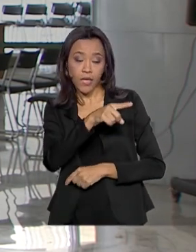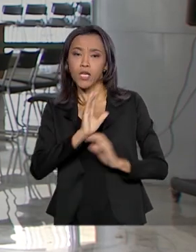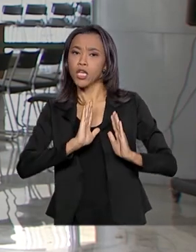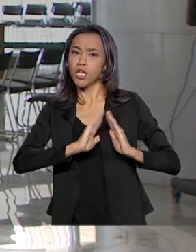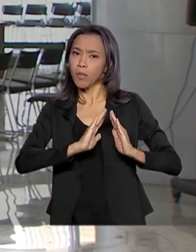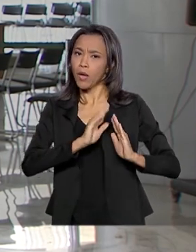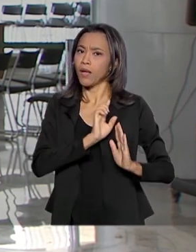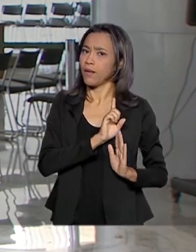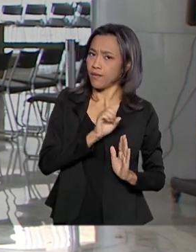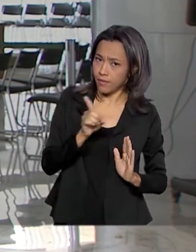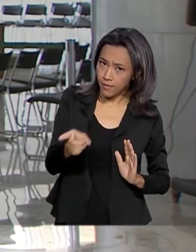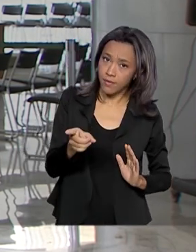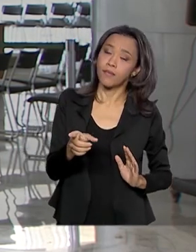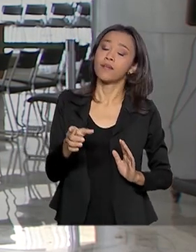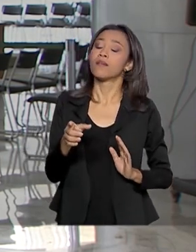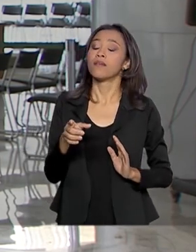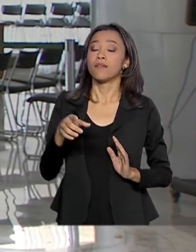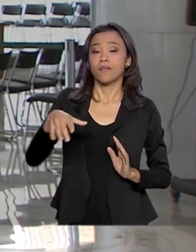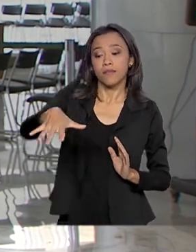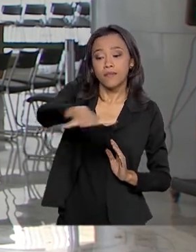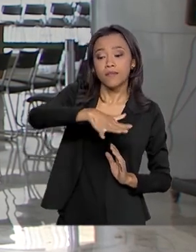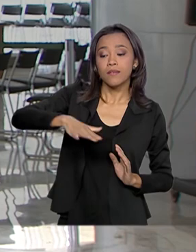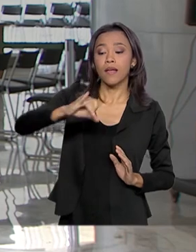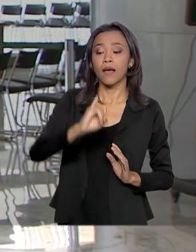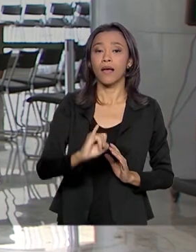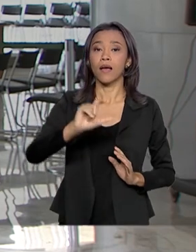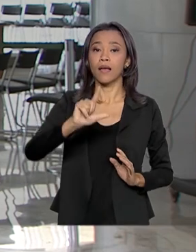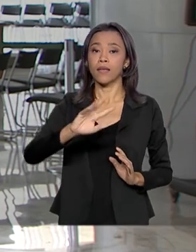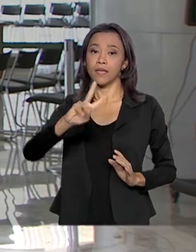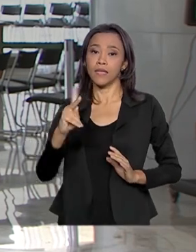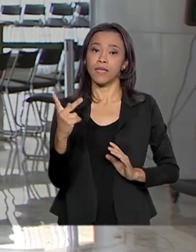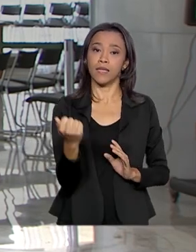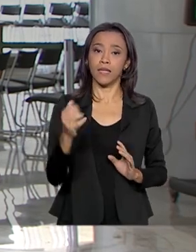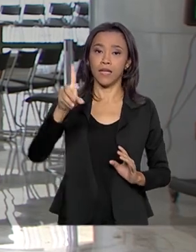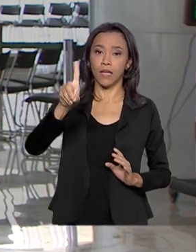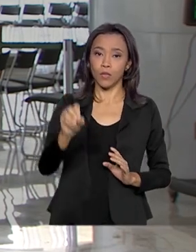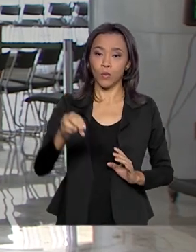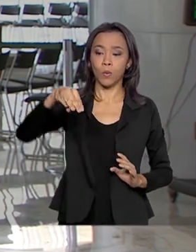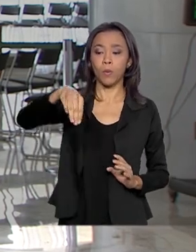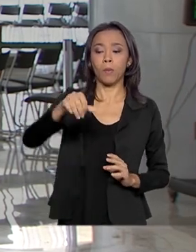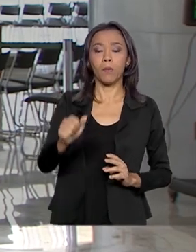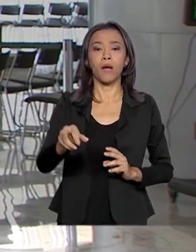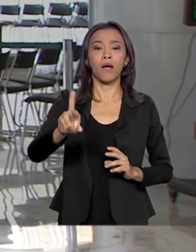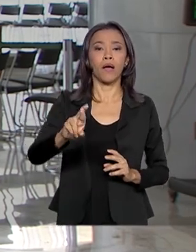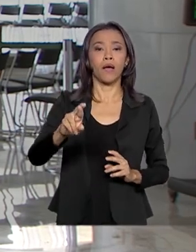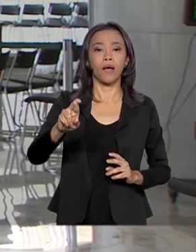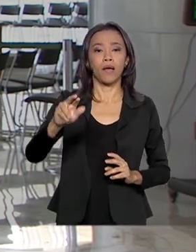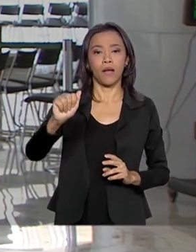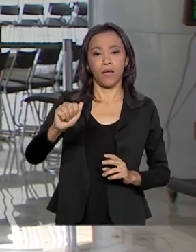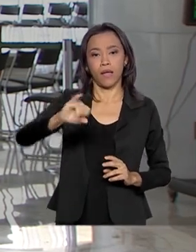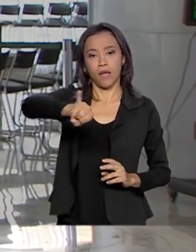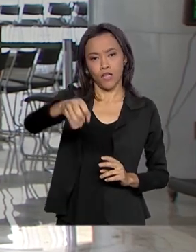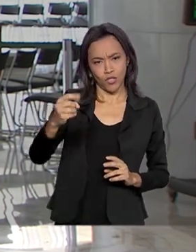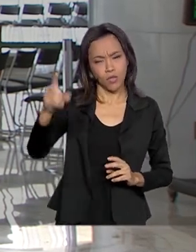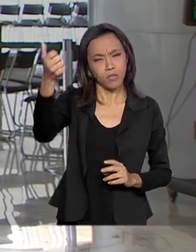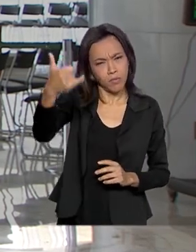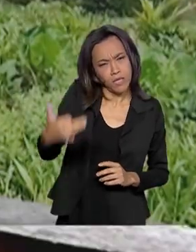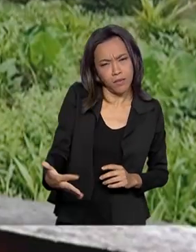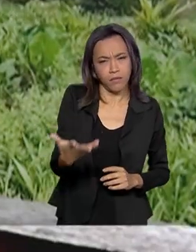Sebastião da Boa Vista, na ilha do Marajó, gravou para a gente falando um pouquinho sobre a realidade de lá. Vamos ver.